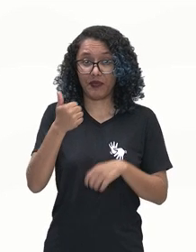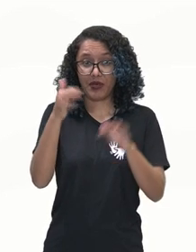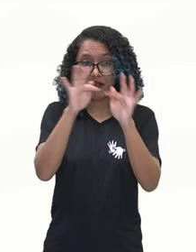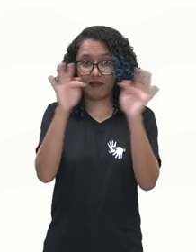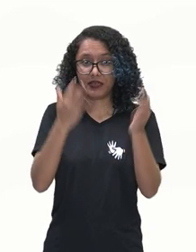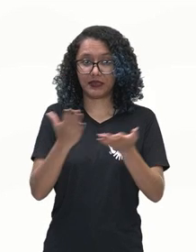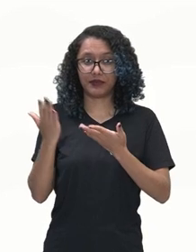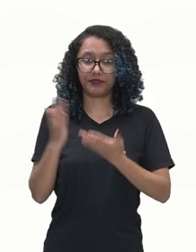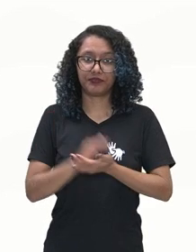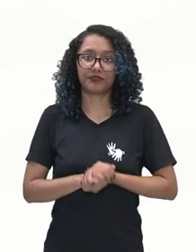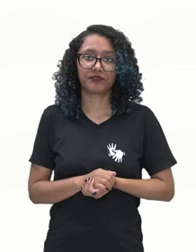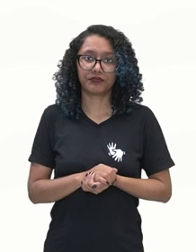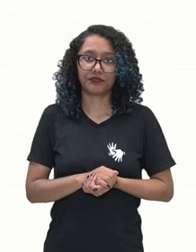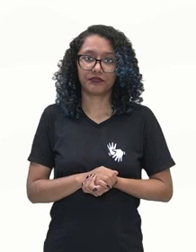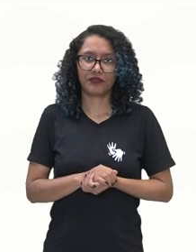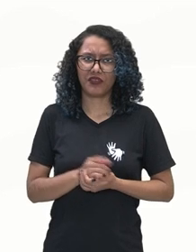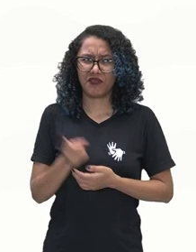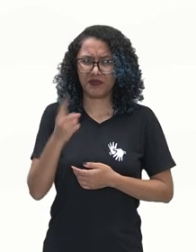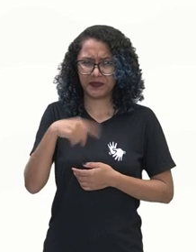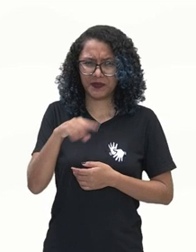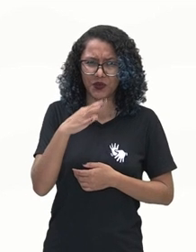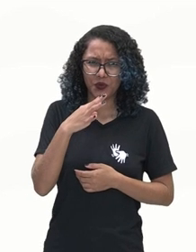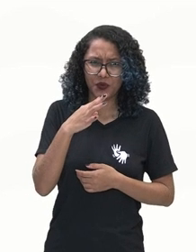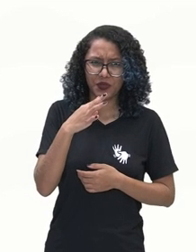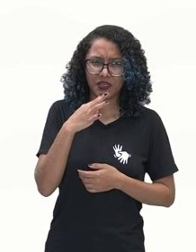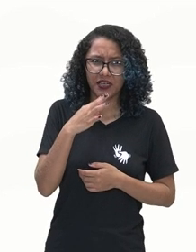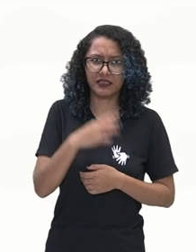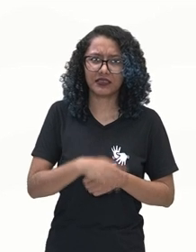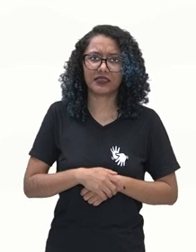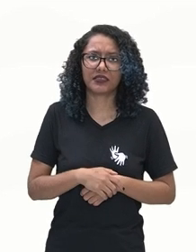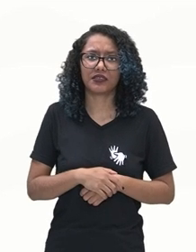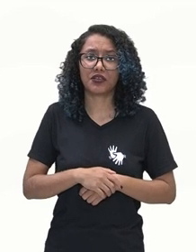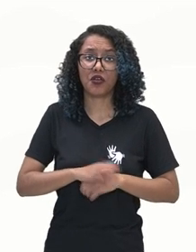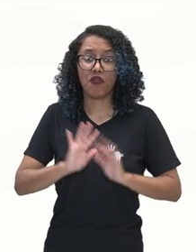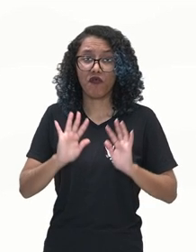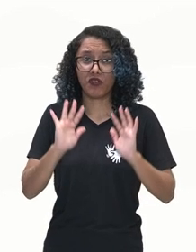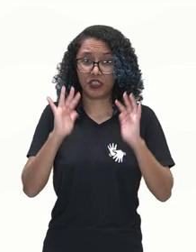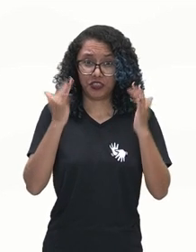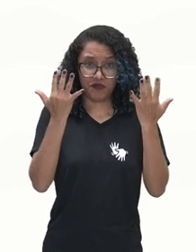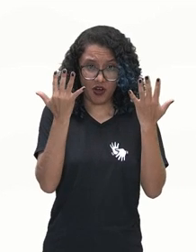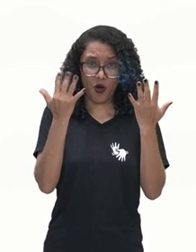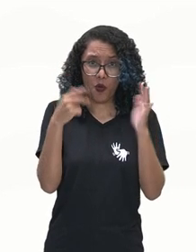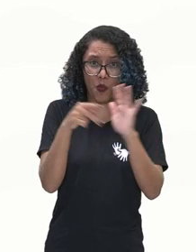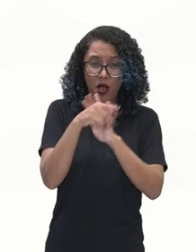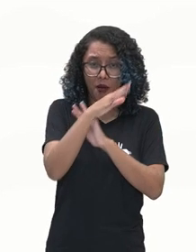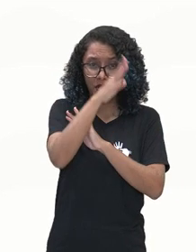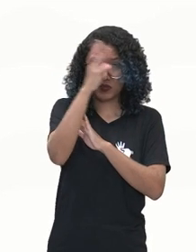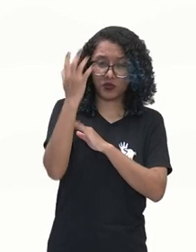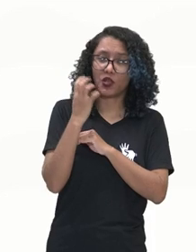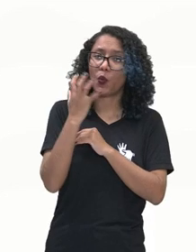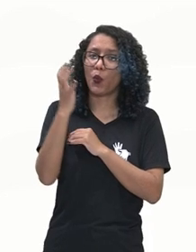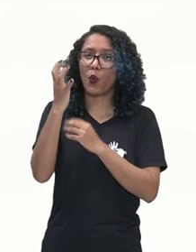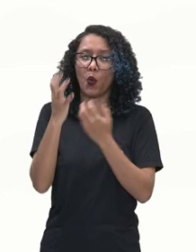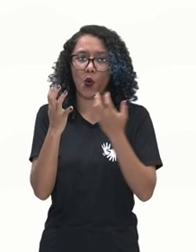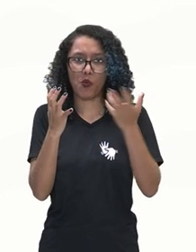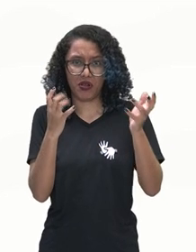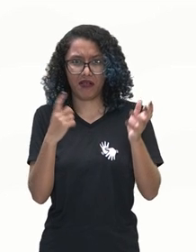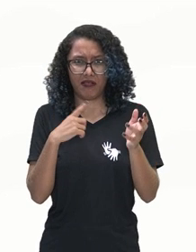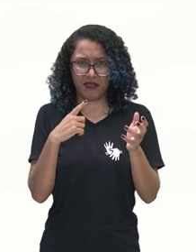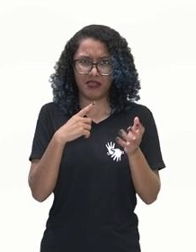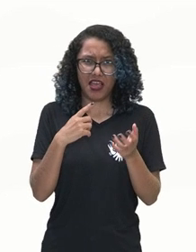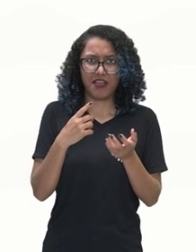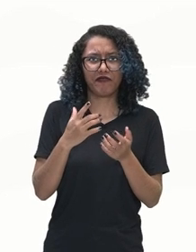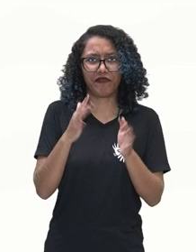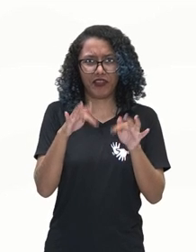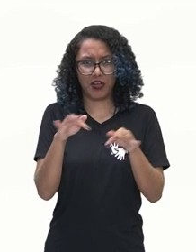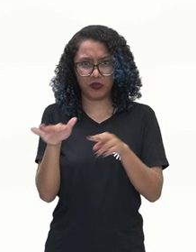weekend? Você já ouviu falar no Amazonas, no Festival Amazonas de Ópera este fim de semana? Se eu estou falando